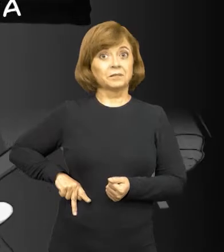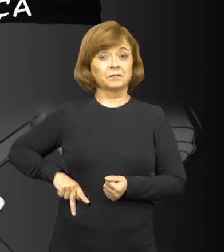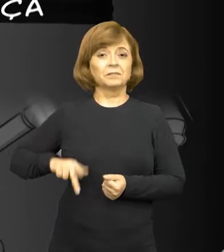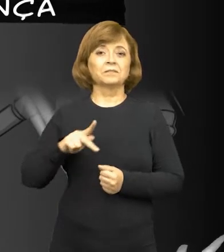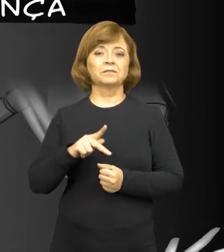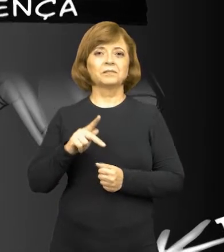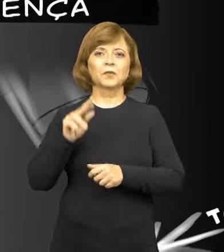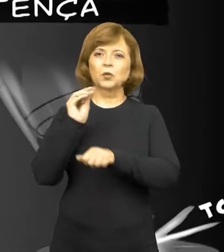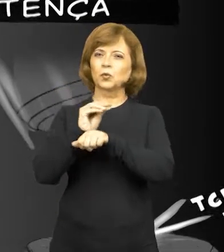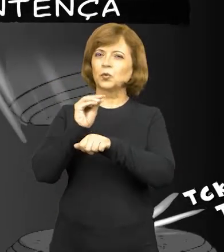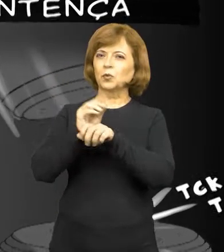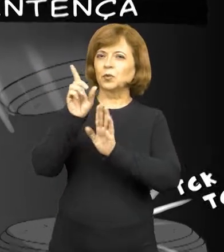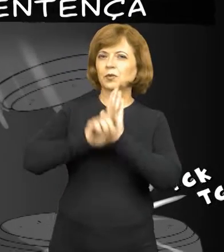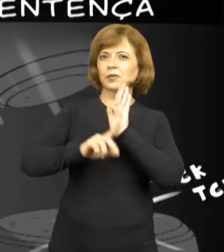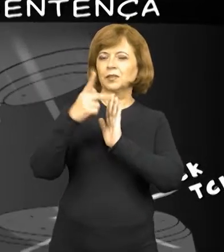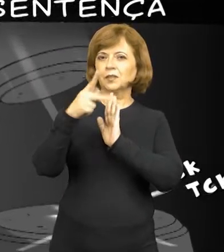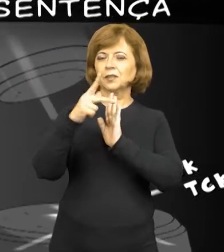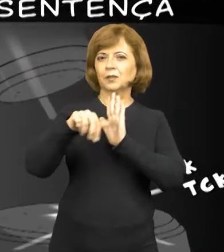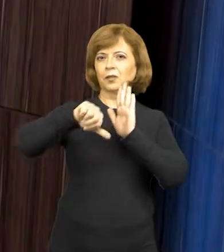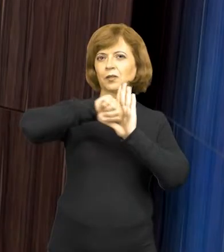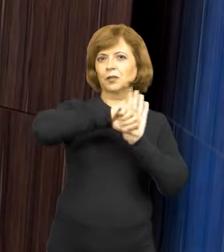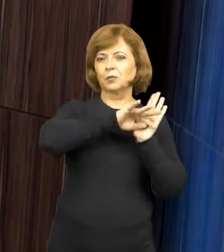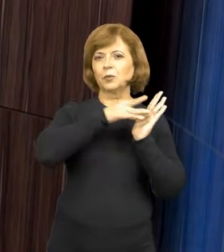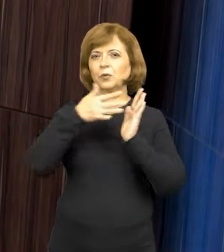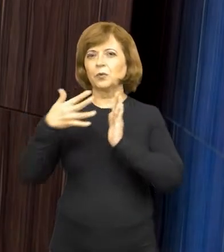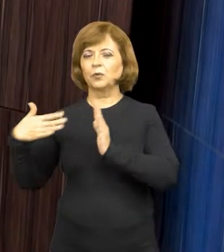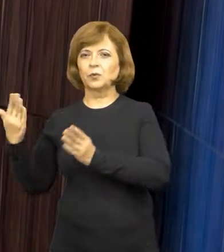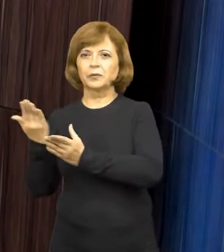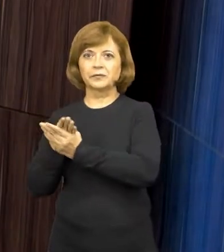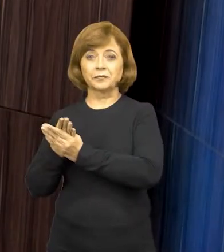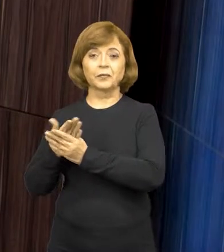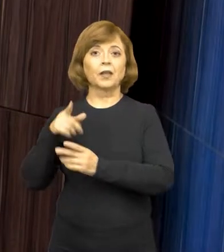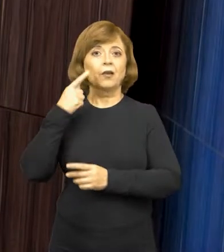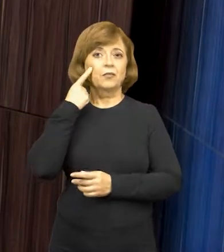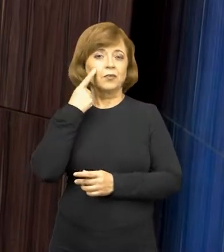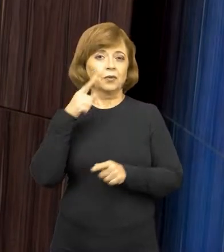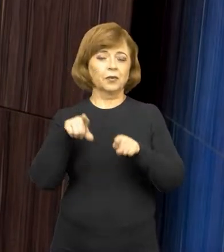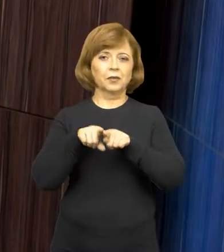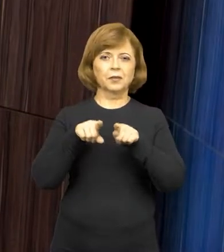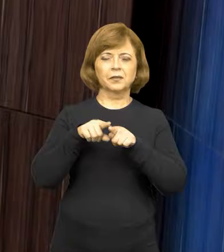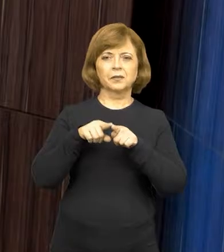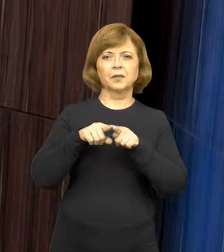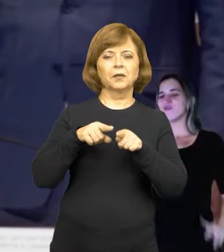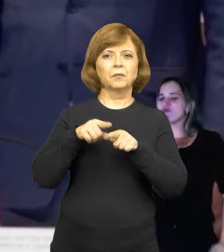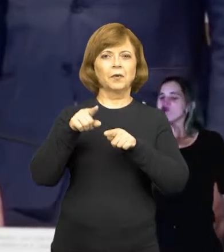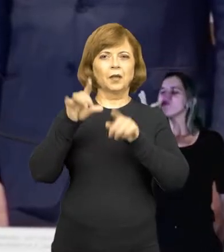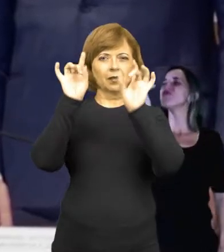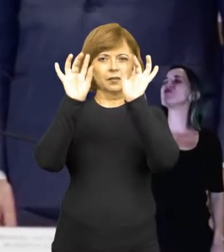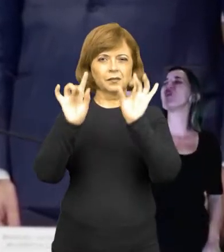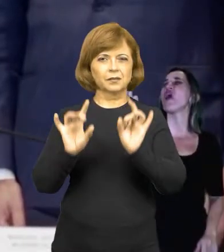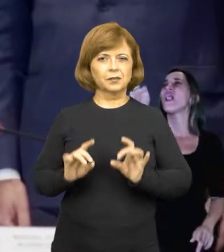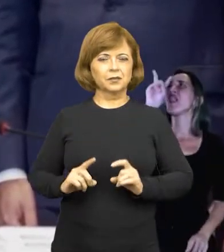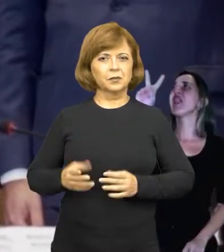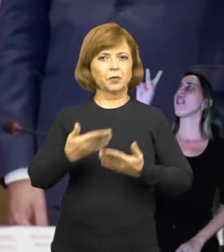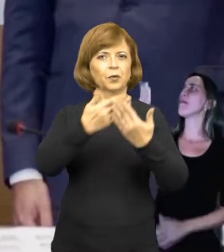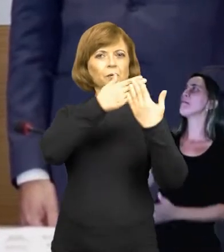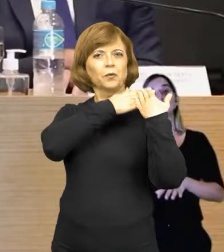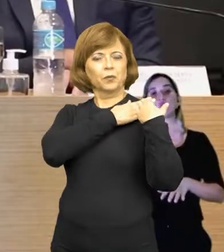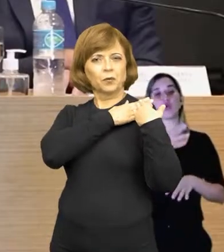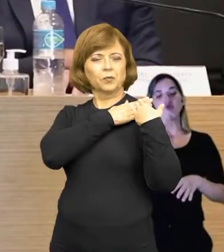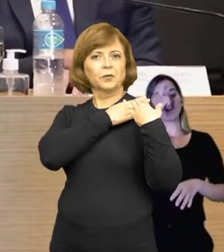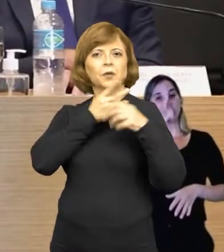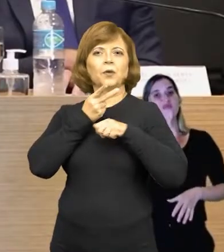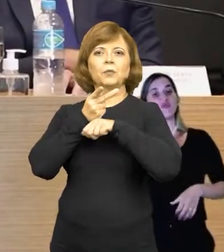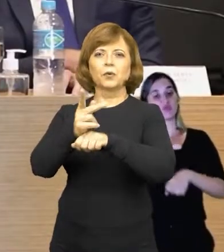dos Seus Direitos, do crime à sentença. Assista também uma matéria especial sobre os compromissos do Procurador-Geral de